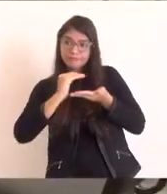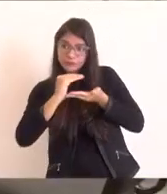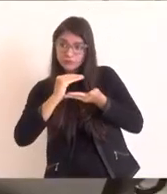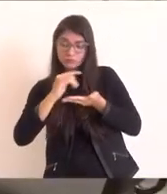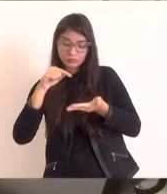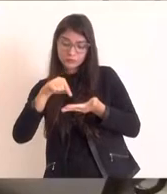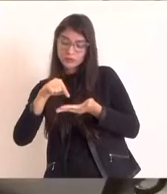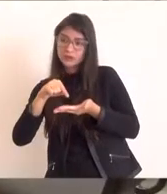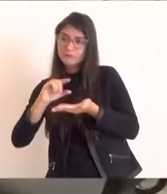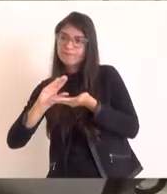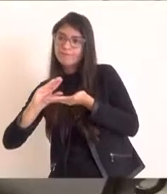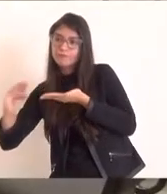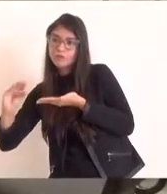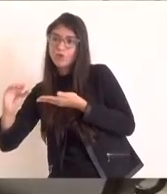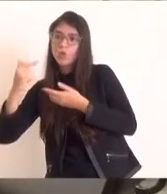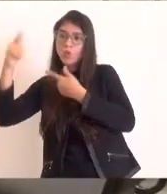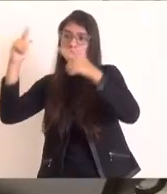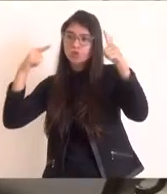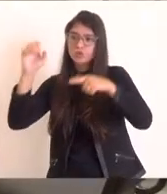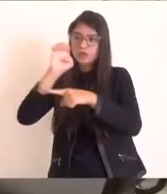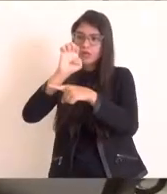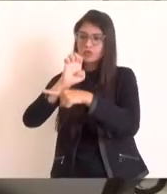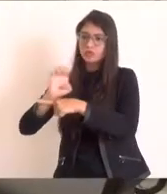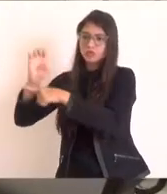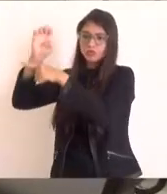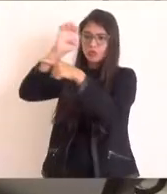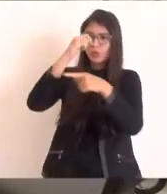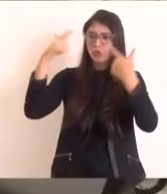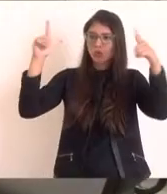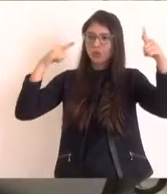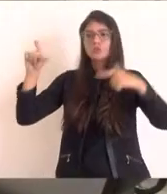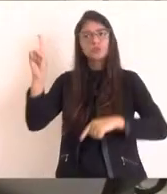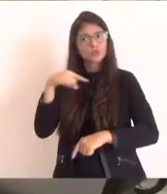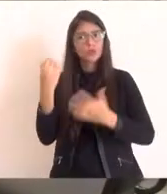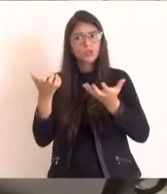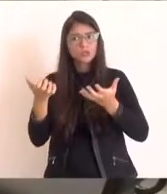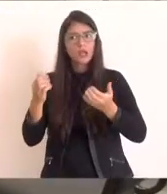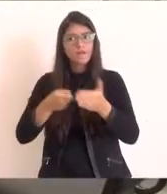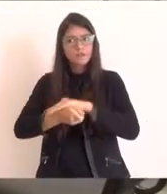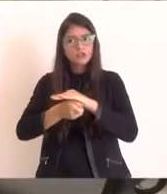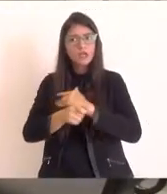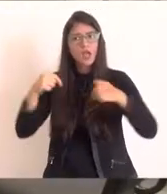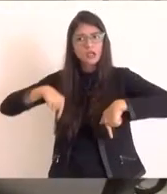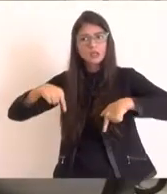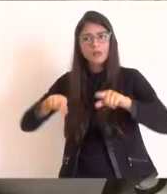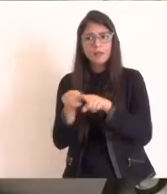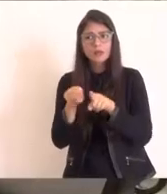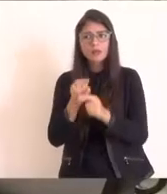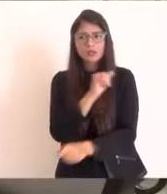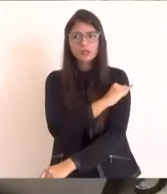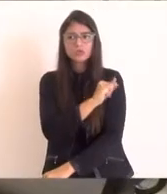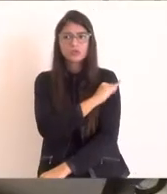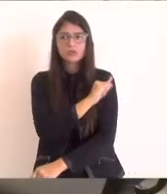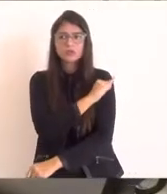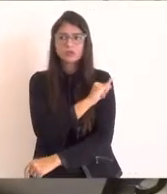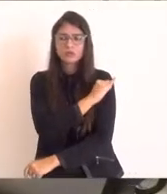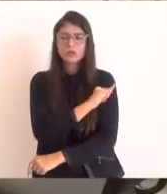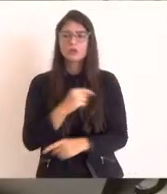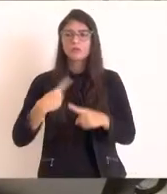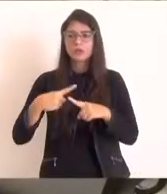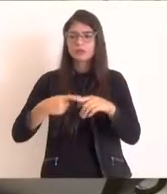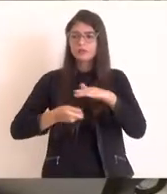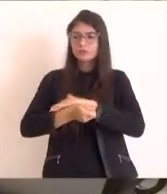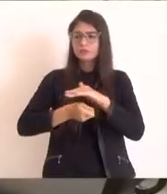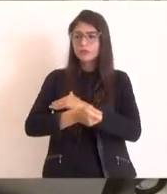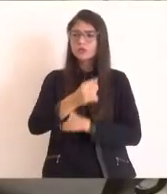sendo destinados para outros estados. Então, nós queremos que seja investido aqui. Se é contrapartida por conta do investimento no Estado do Rio de